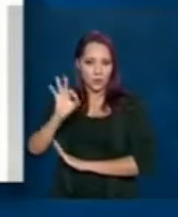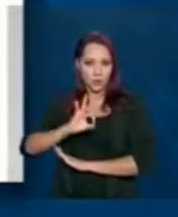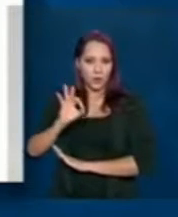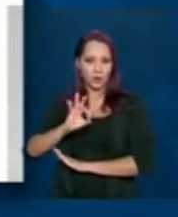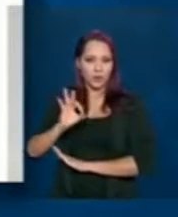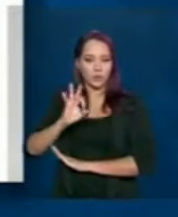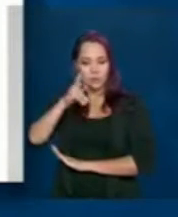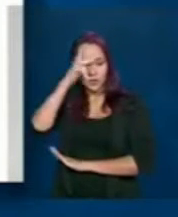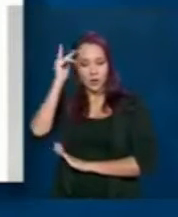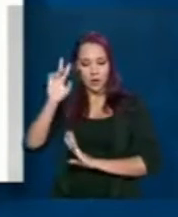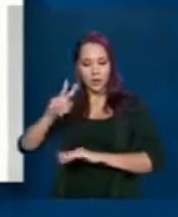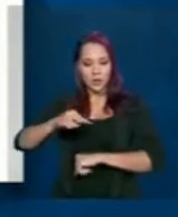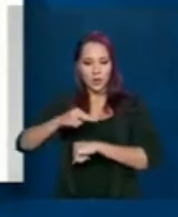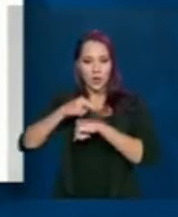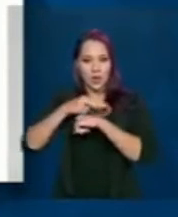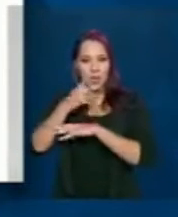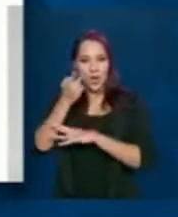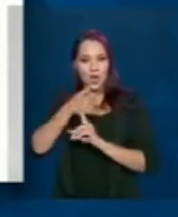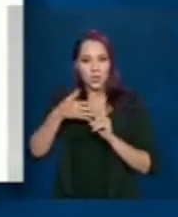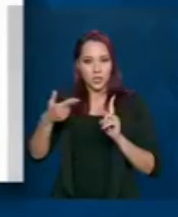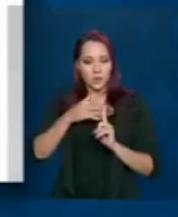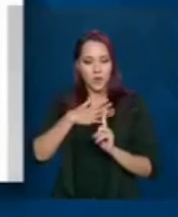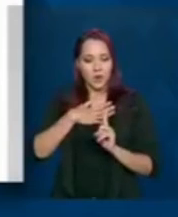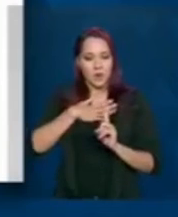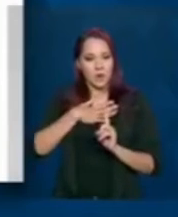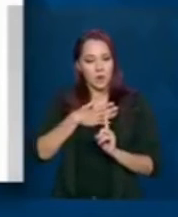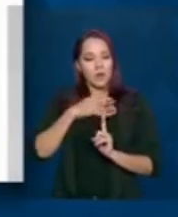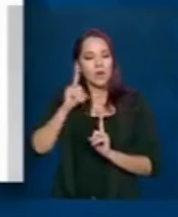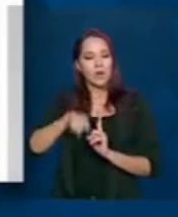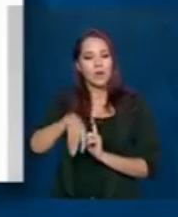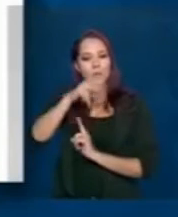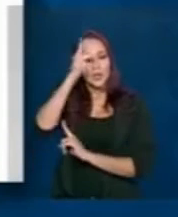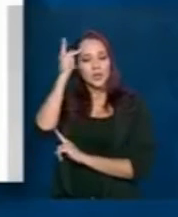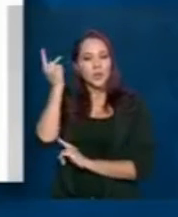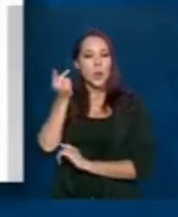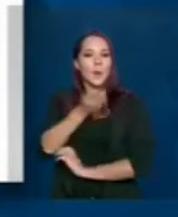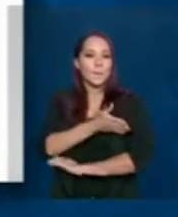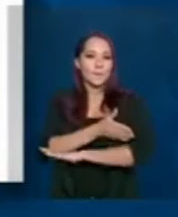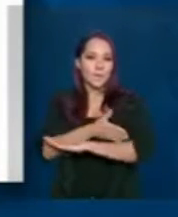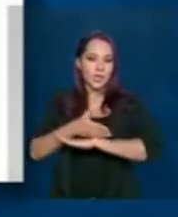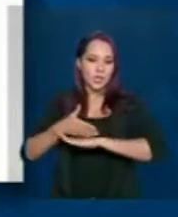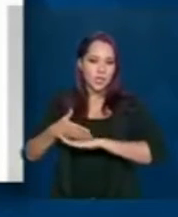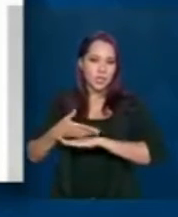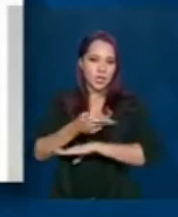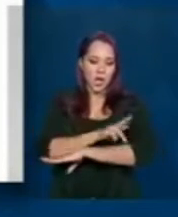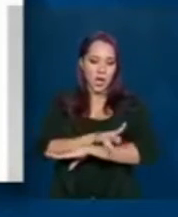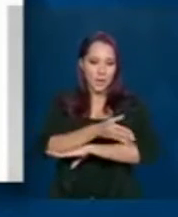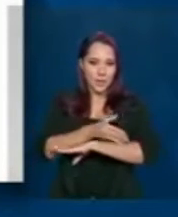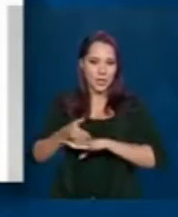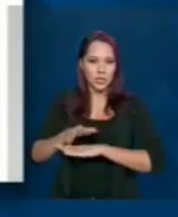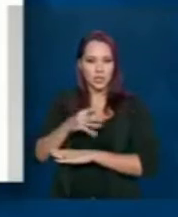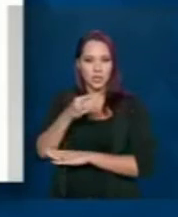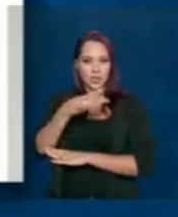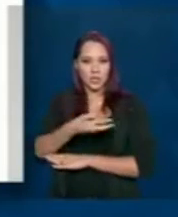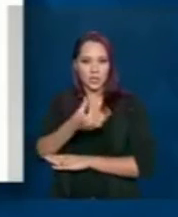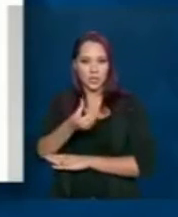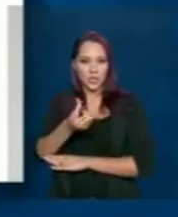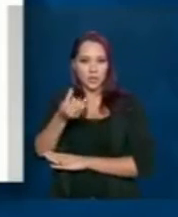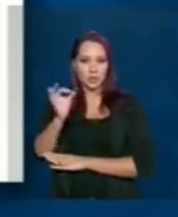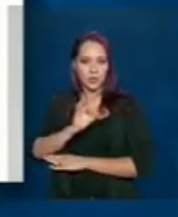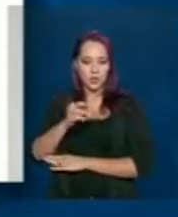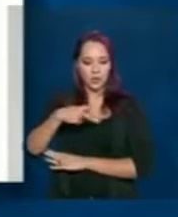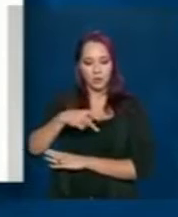das hospitalizações por SRAG são pessoas da cor branca, seguidas de 36%